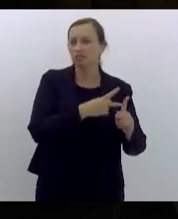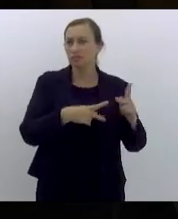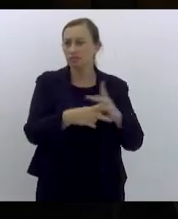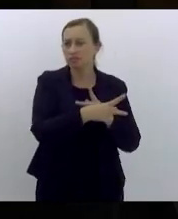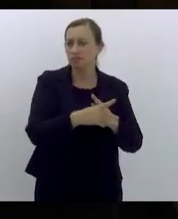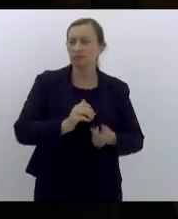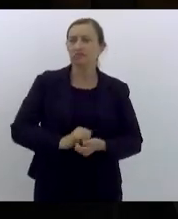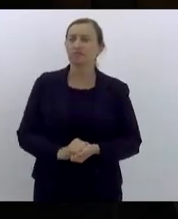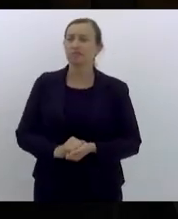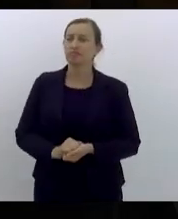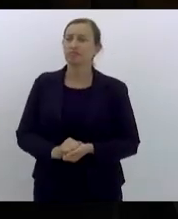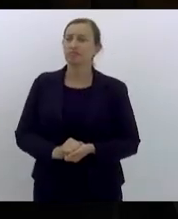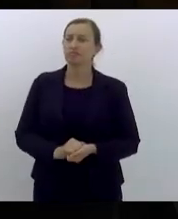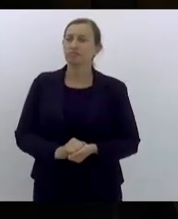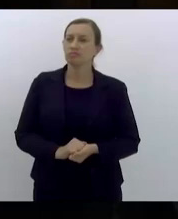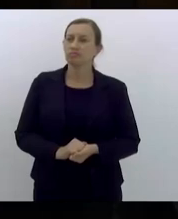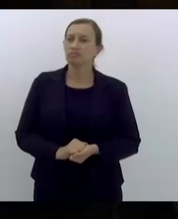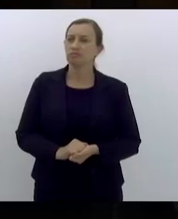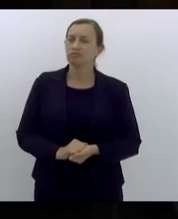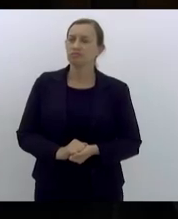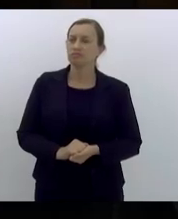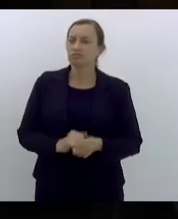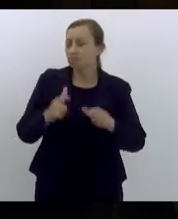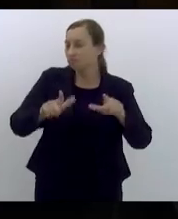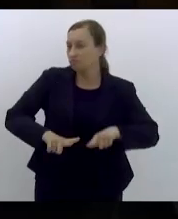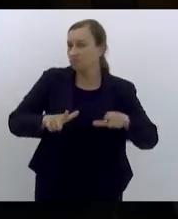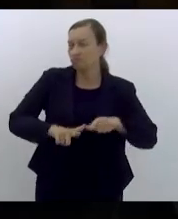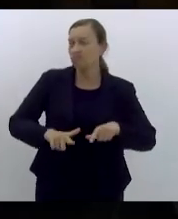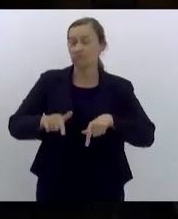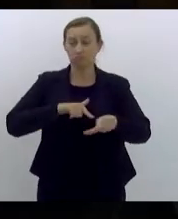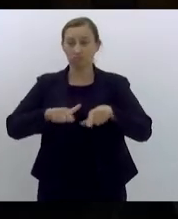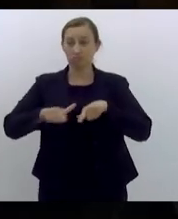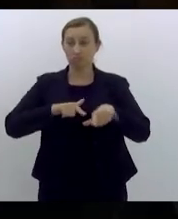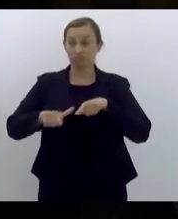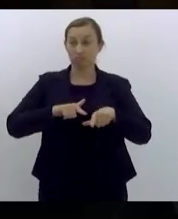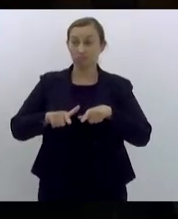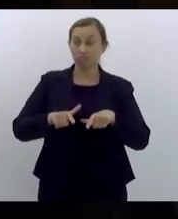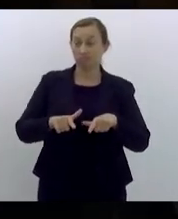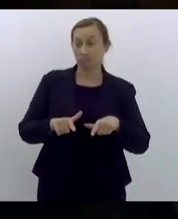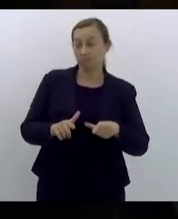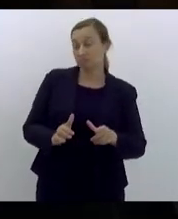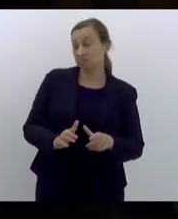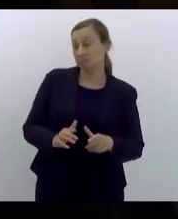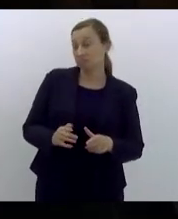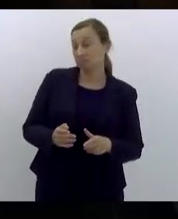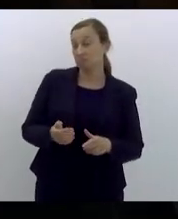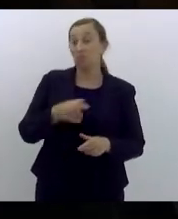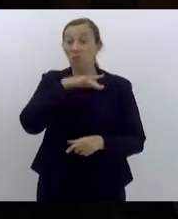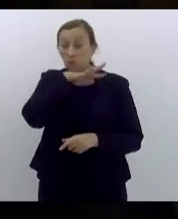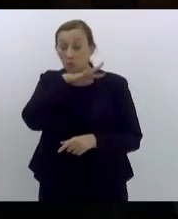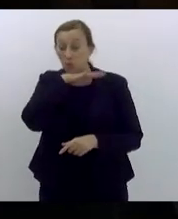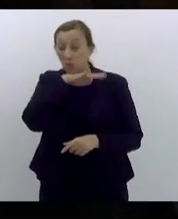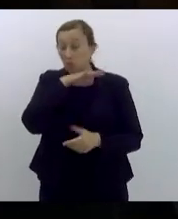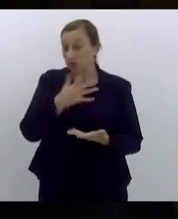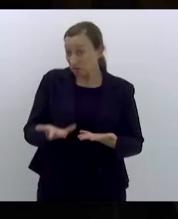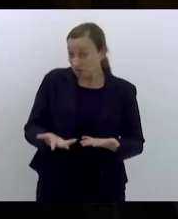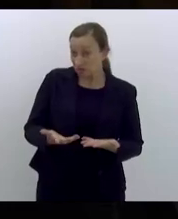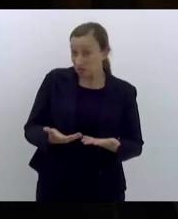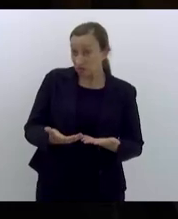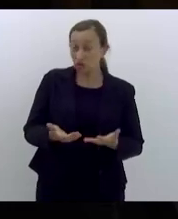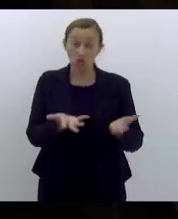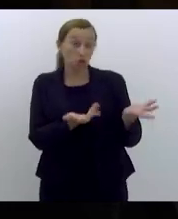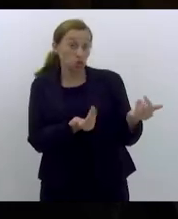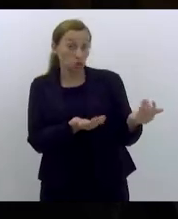criando um ambiente de trabalho absolutamente precarizado pouco regulado e que coloca